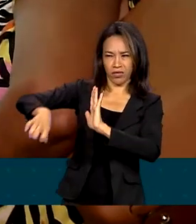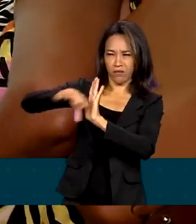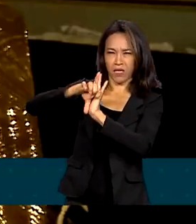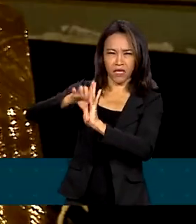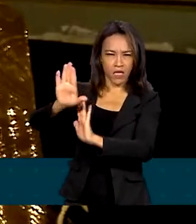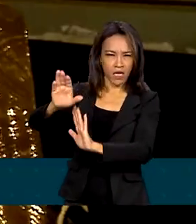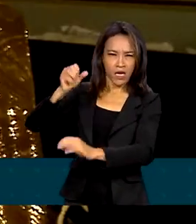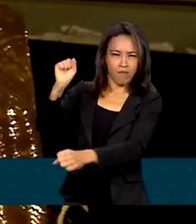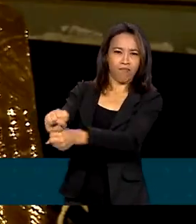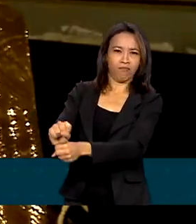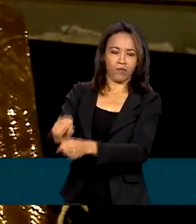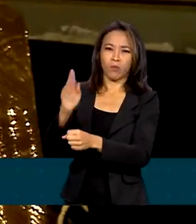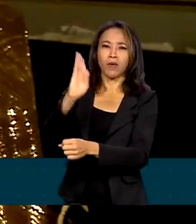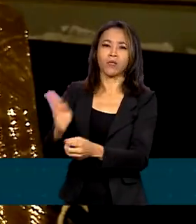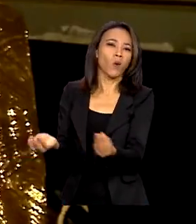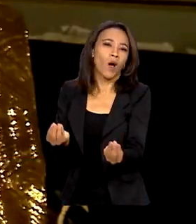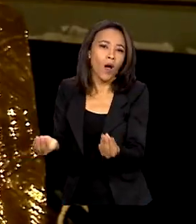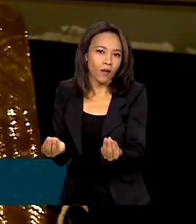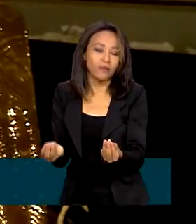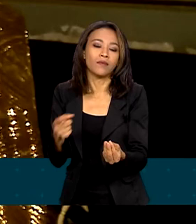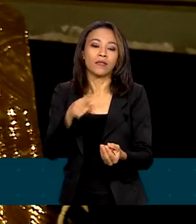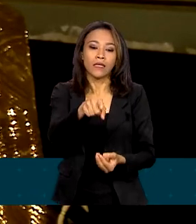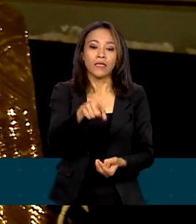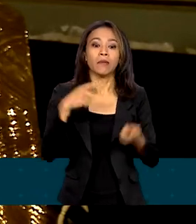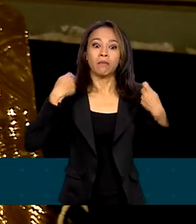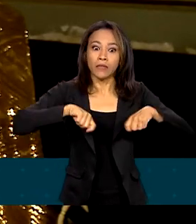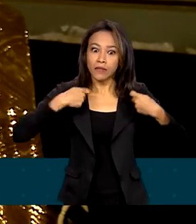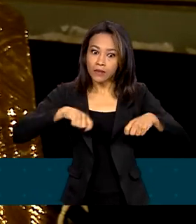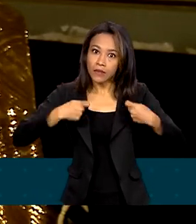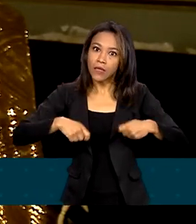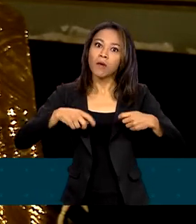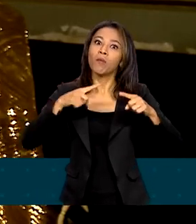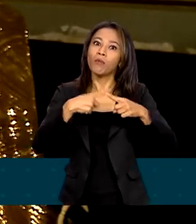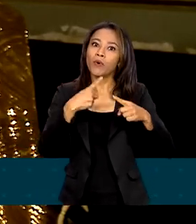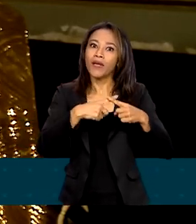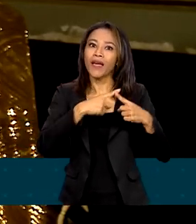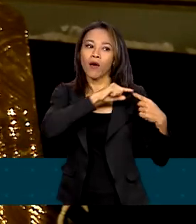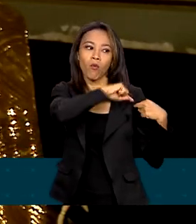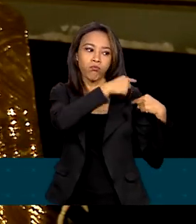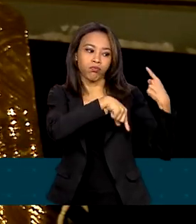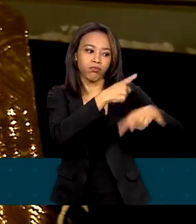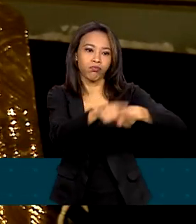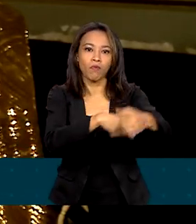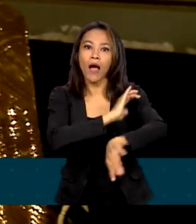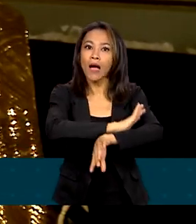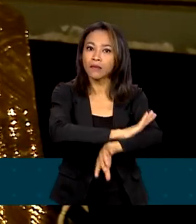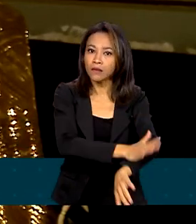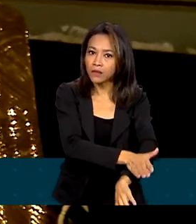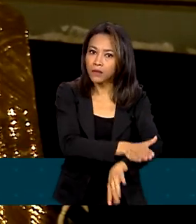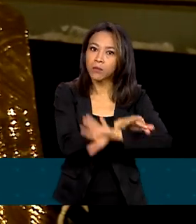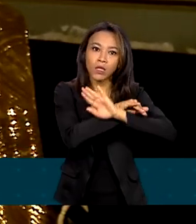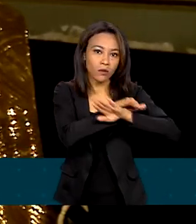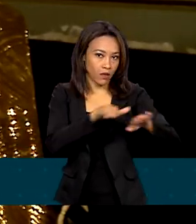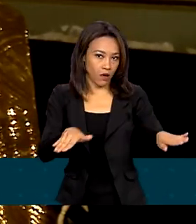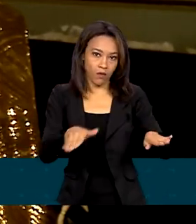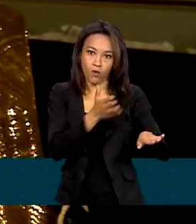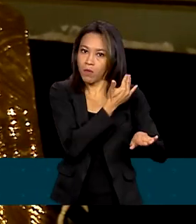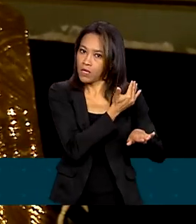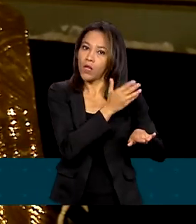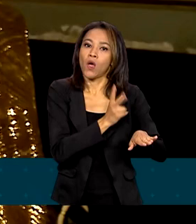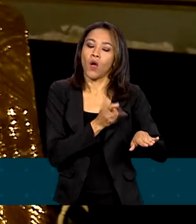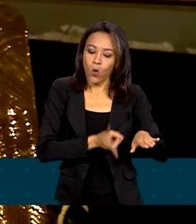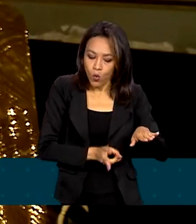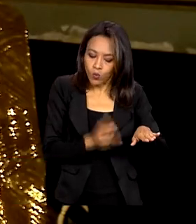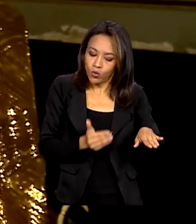Brasil. A gente precisa desse olhar, desse cuidado, porque é um racismo sistemático que não se esgotou no passado. Ele continua se